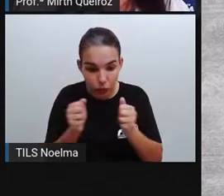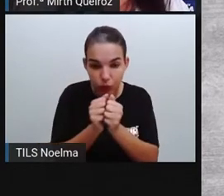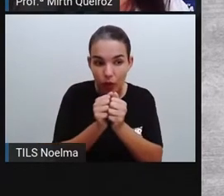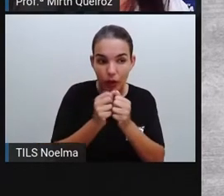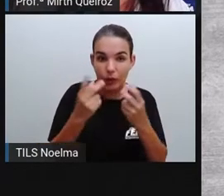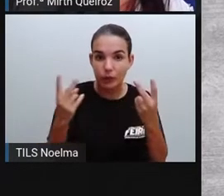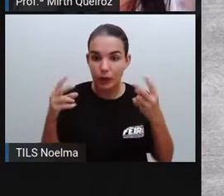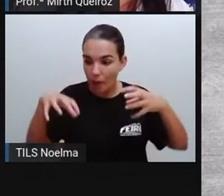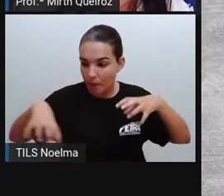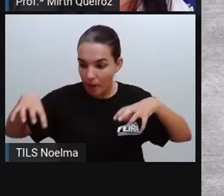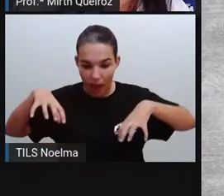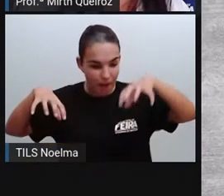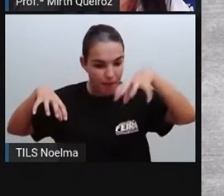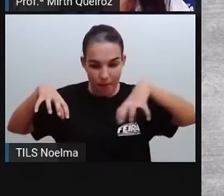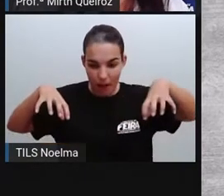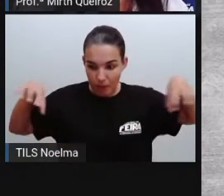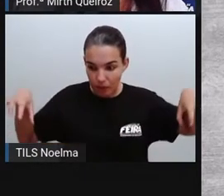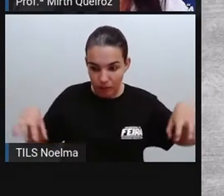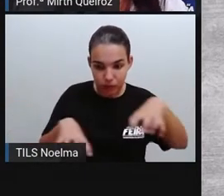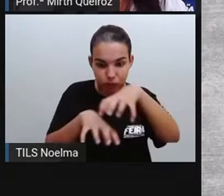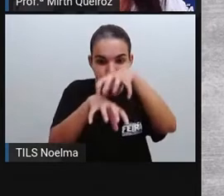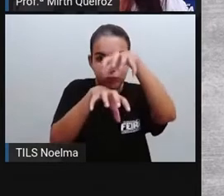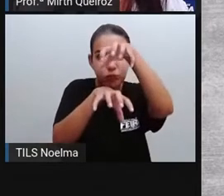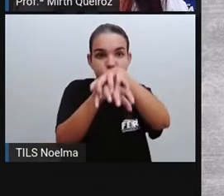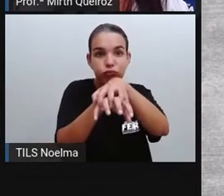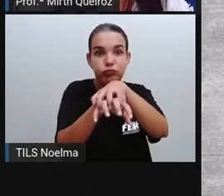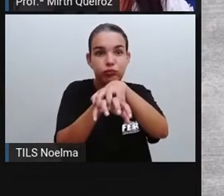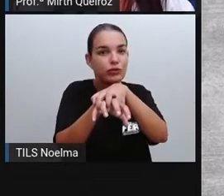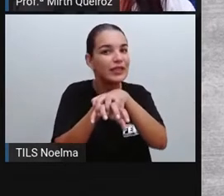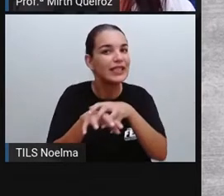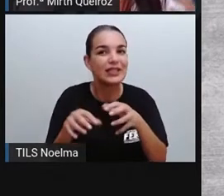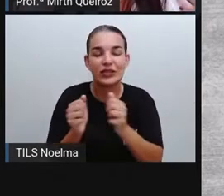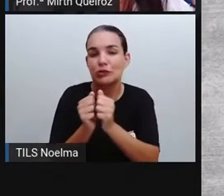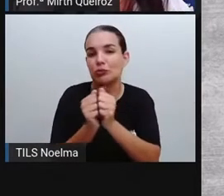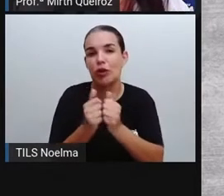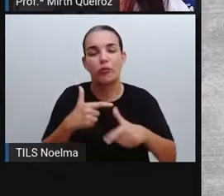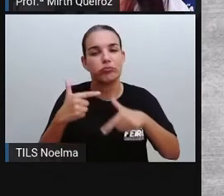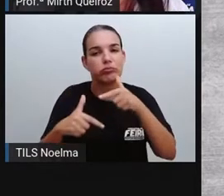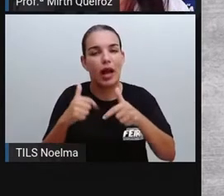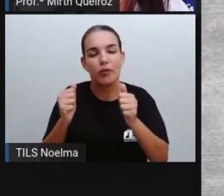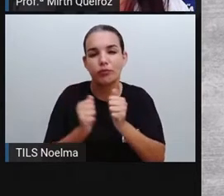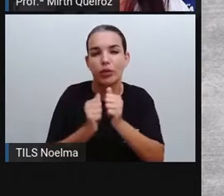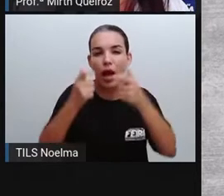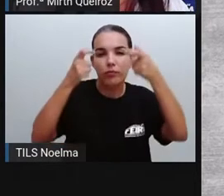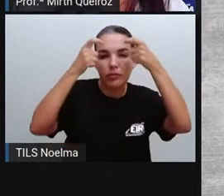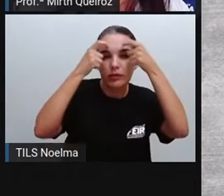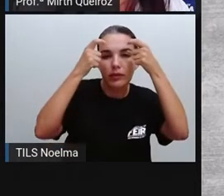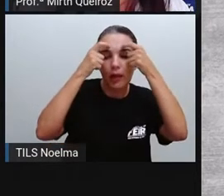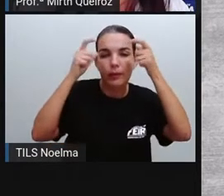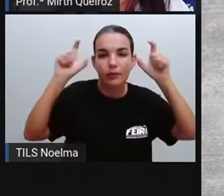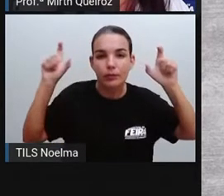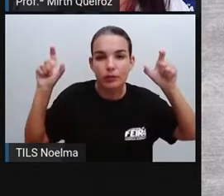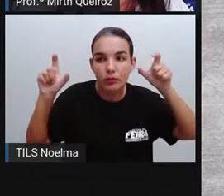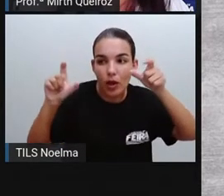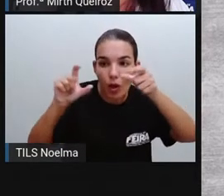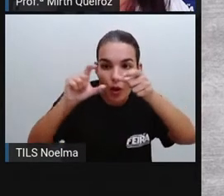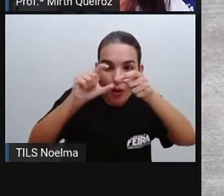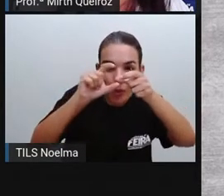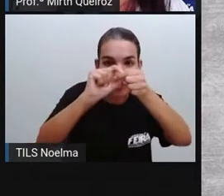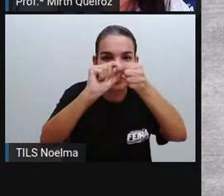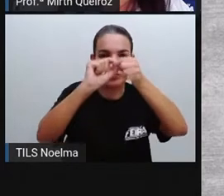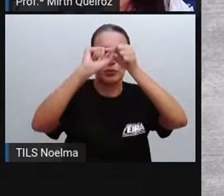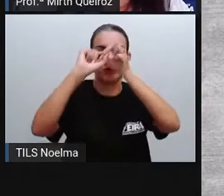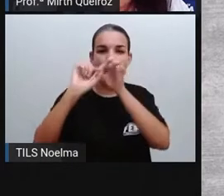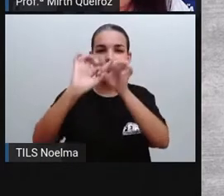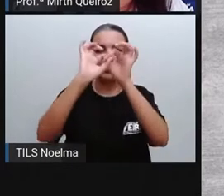todo o cérebro, tanto o nosso lado direito quanto o lado esquerdo, porque nós vamos ter o lado direito, que vai ser responsável por compreender e interpretar